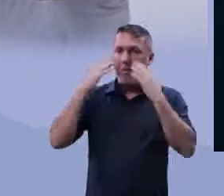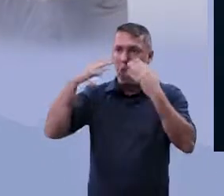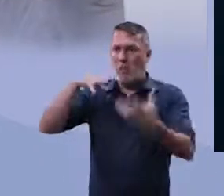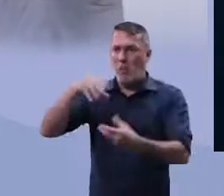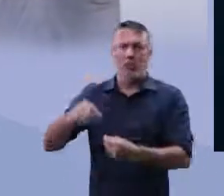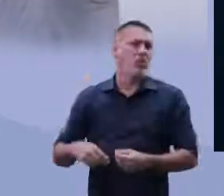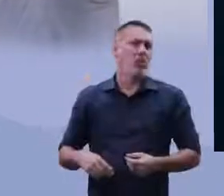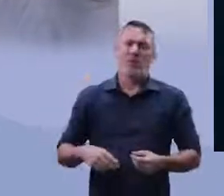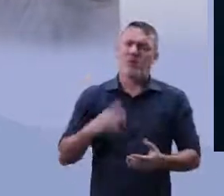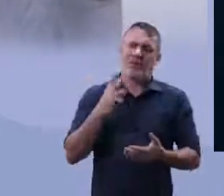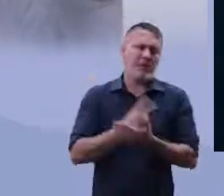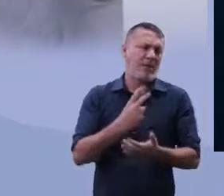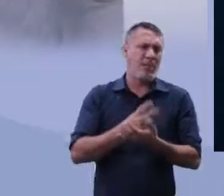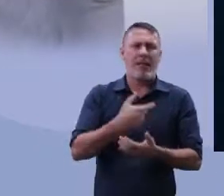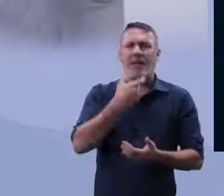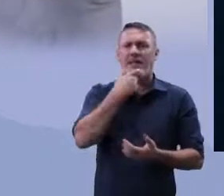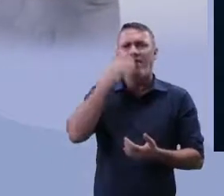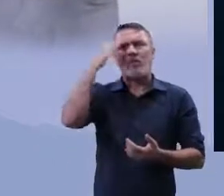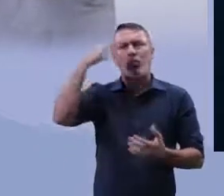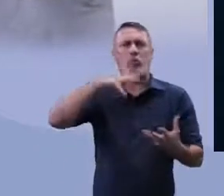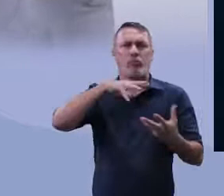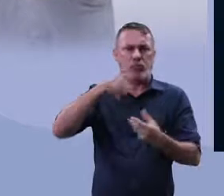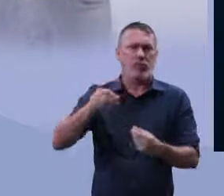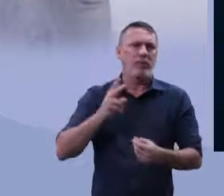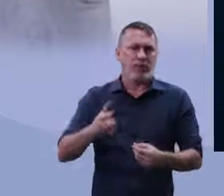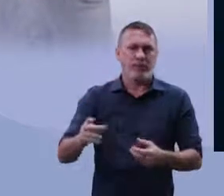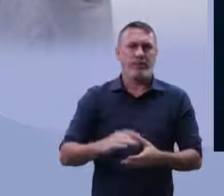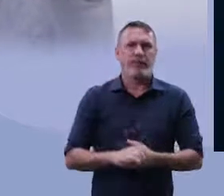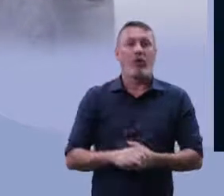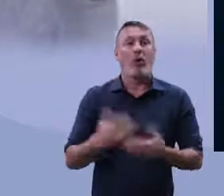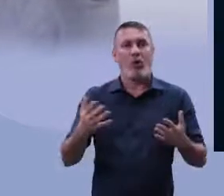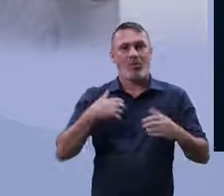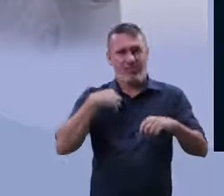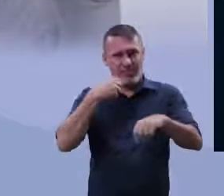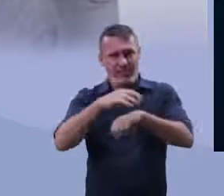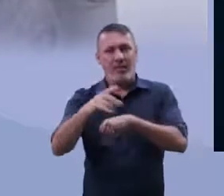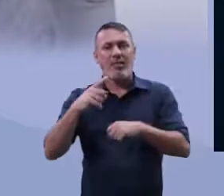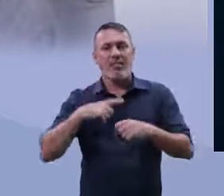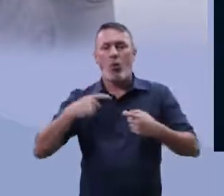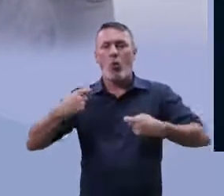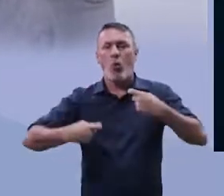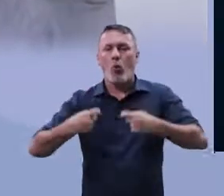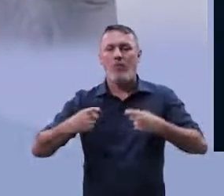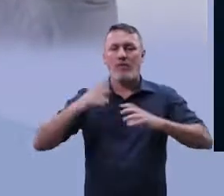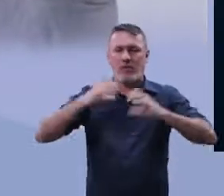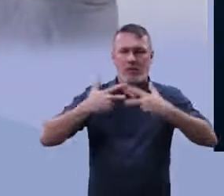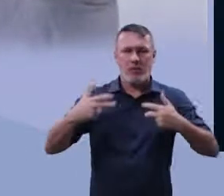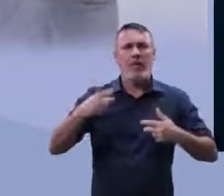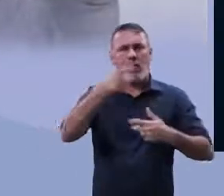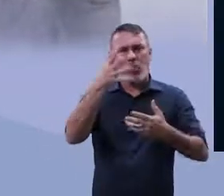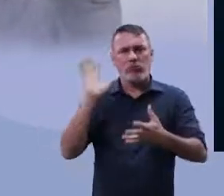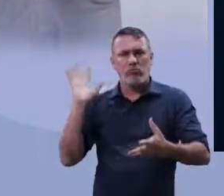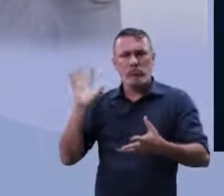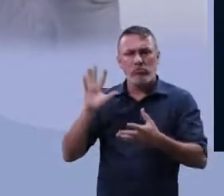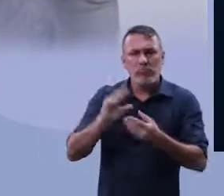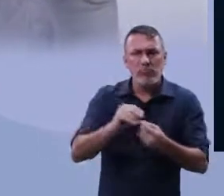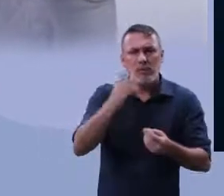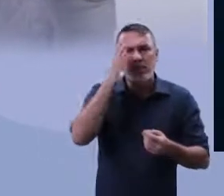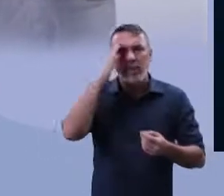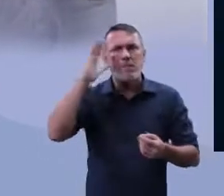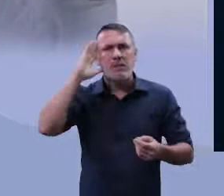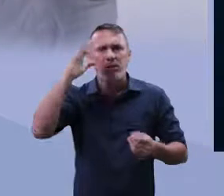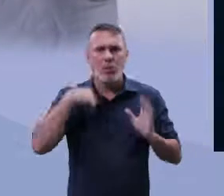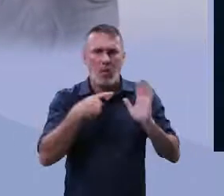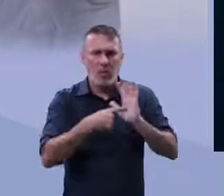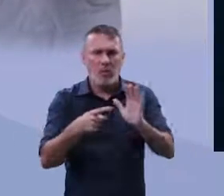a sempre teve e sempre terá. E aí, meus queridos, quando nós falamos desses conflitos, faça uma apanhada desses principais